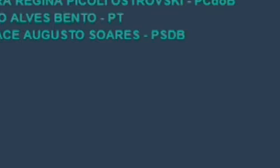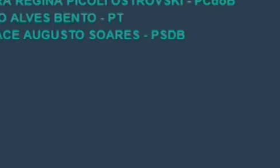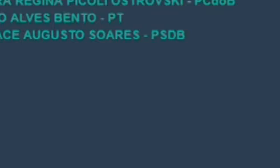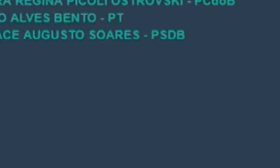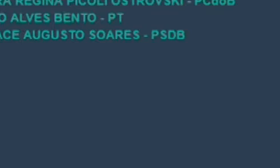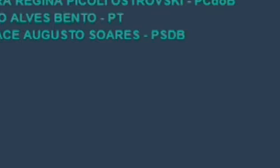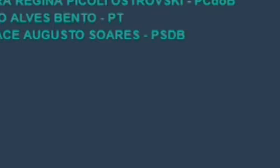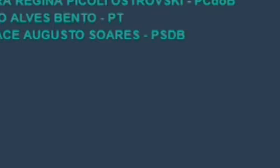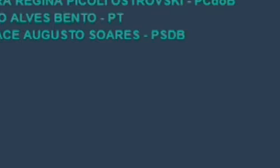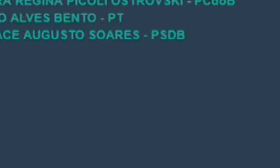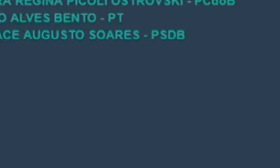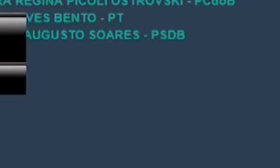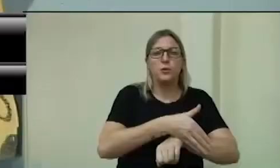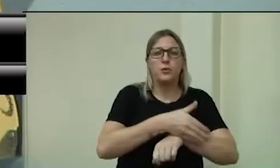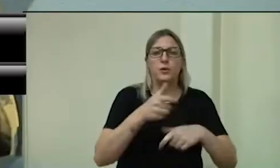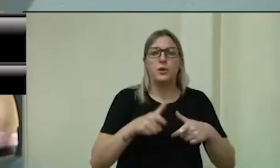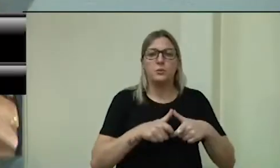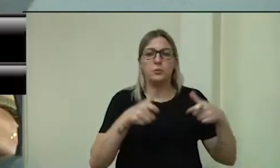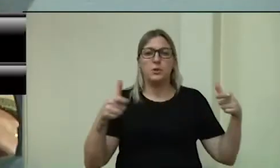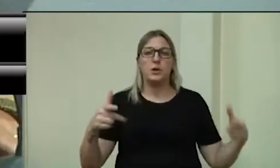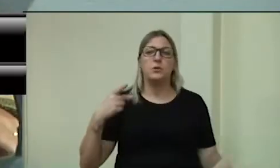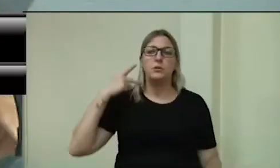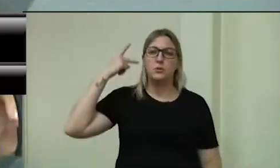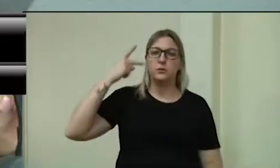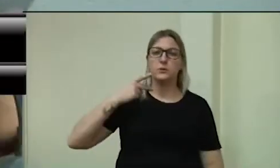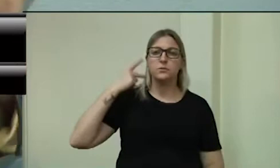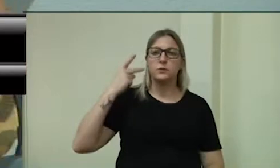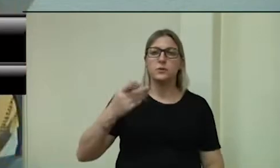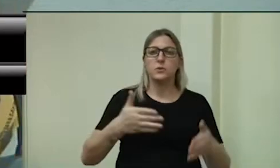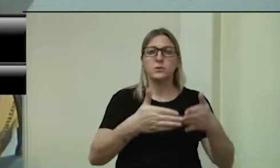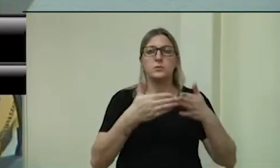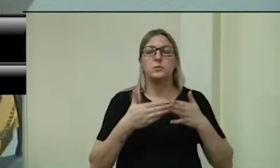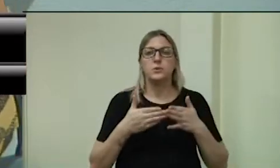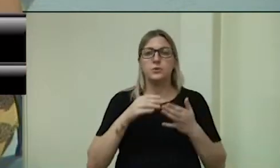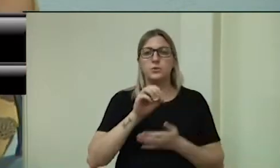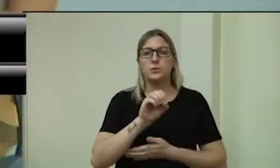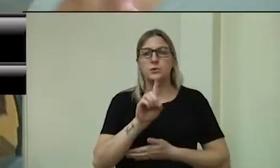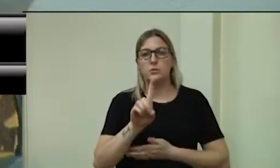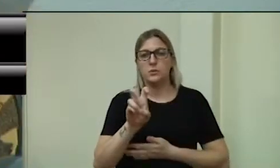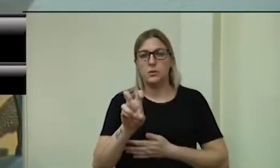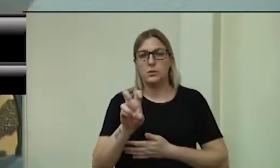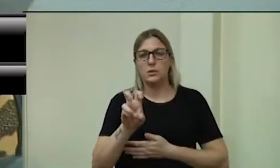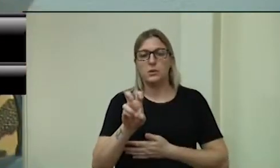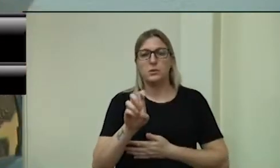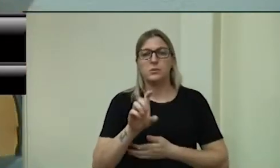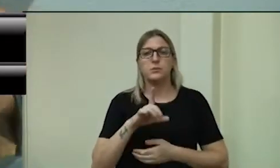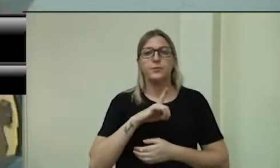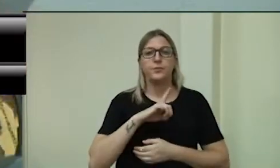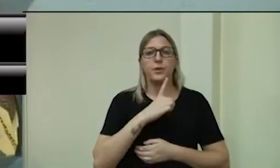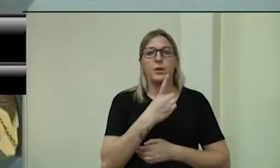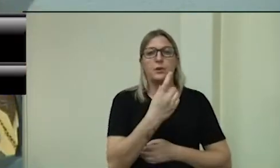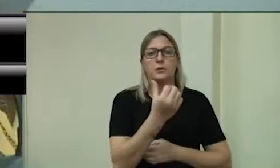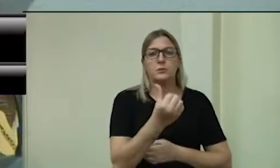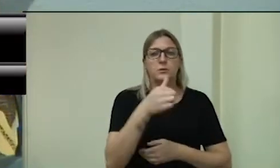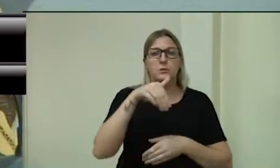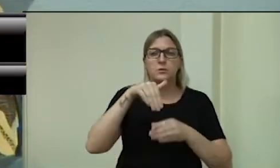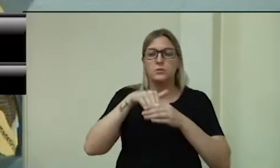Aprovado pela maioria dos senhores vereadores, requerimento número 015 com 16 votos favoráveis.